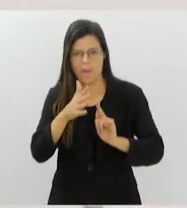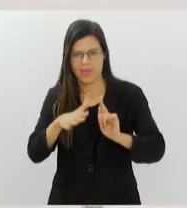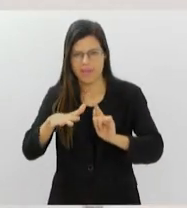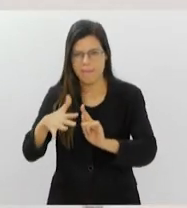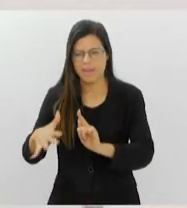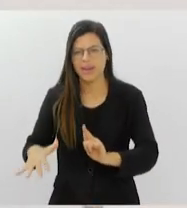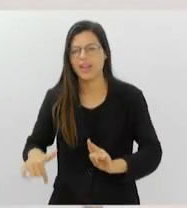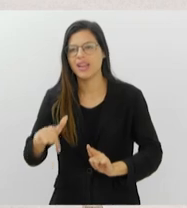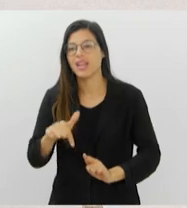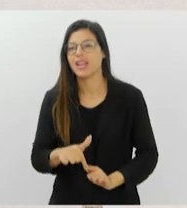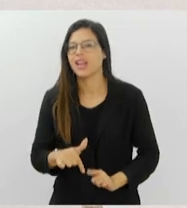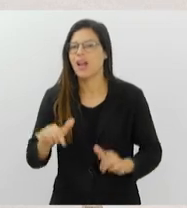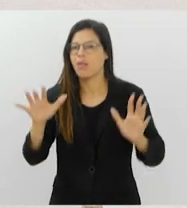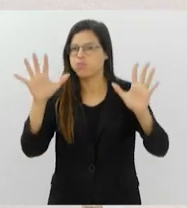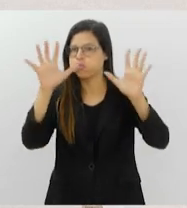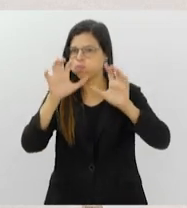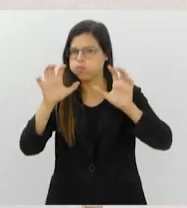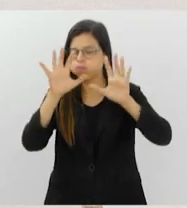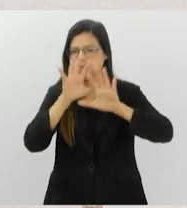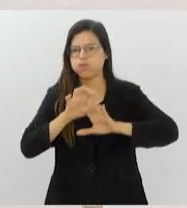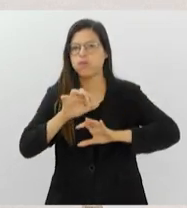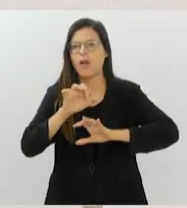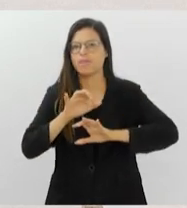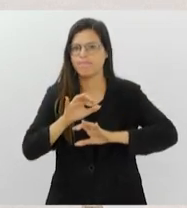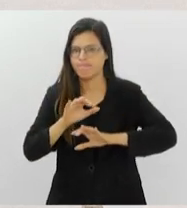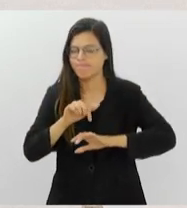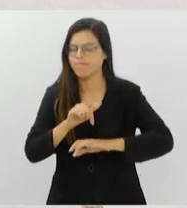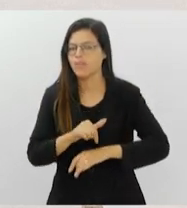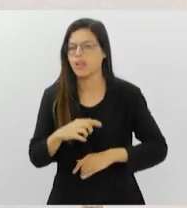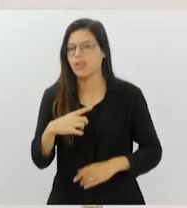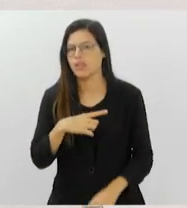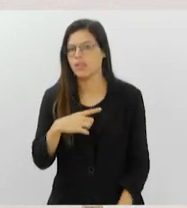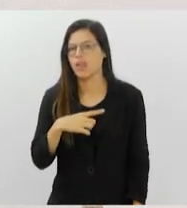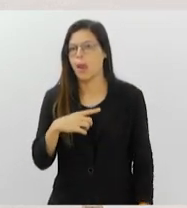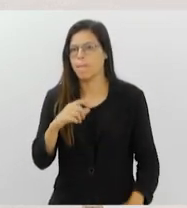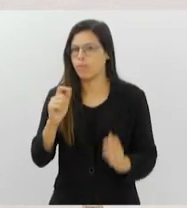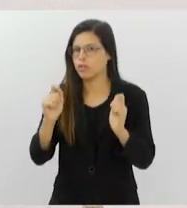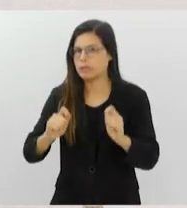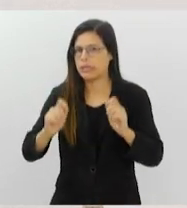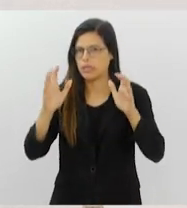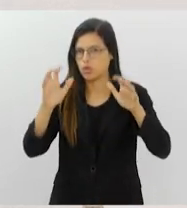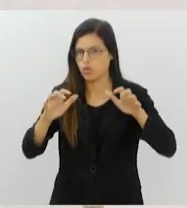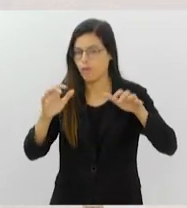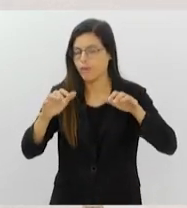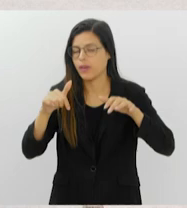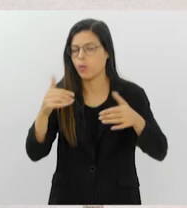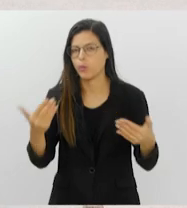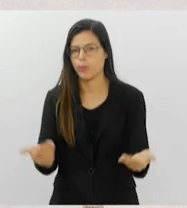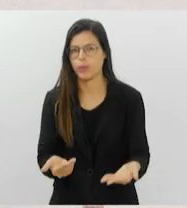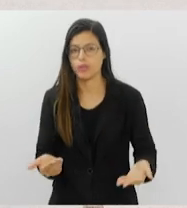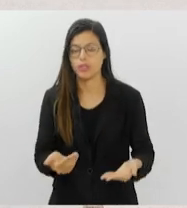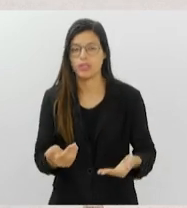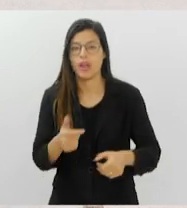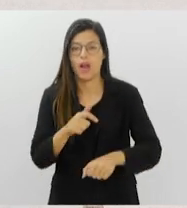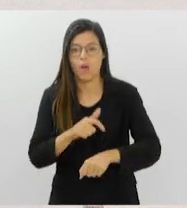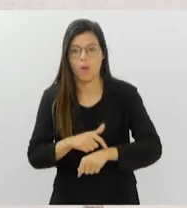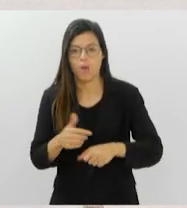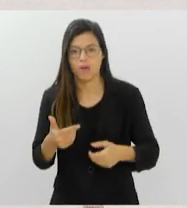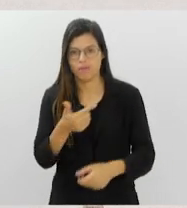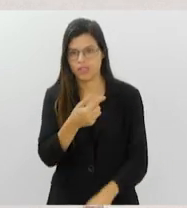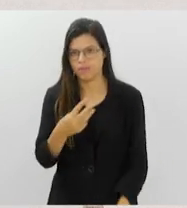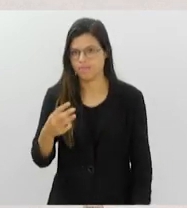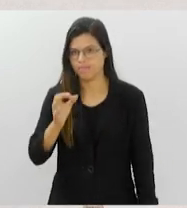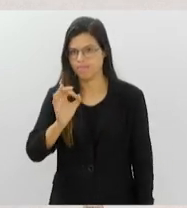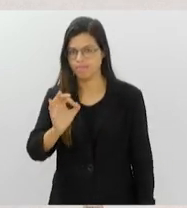amanheceu com muita nuvem no céu, muito cinza. Há previsão de chuva para hoje. Nesse momento faz 23 graus,